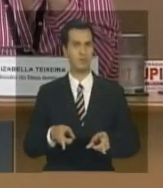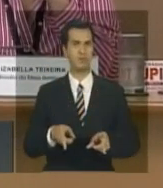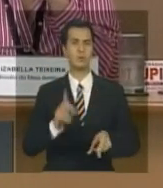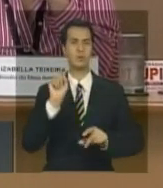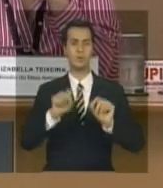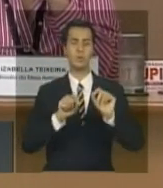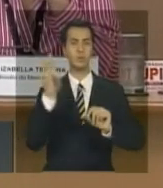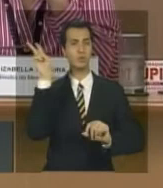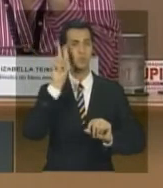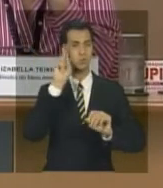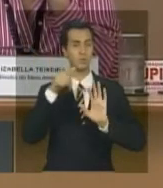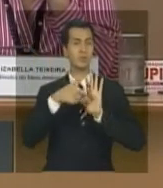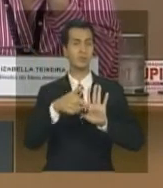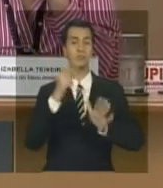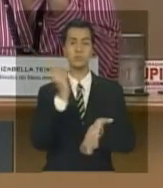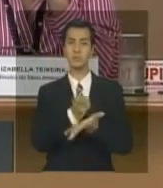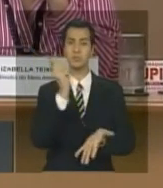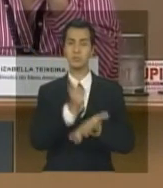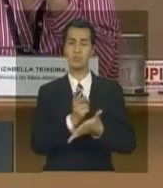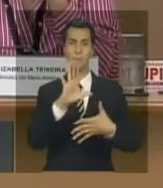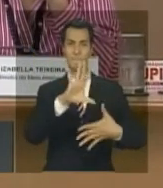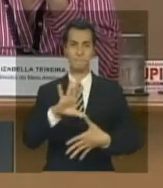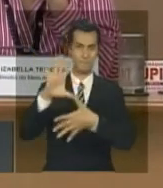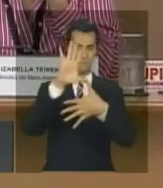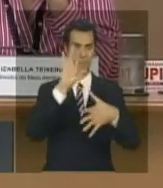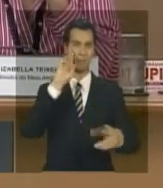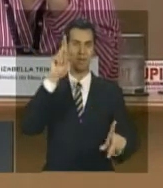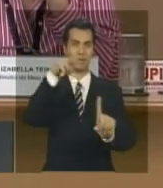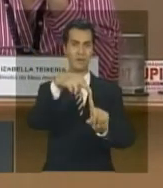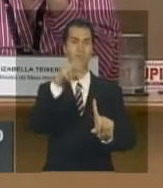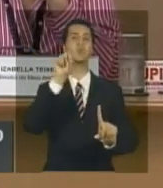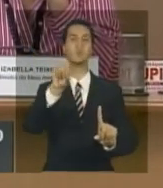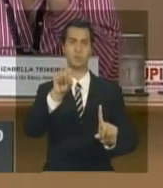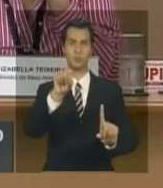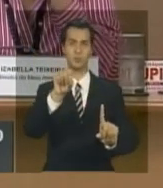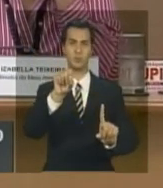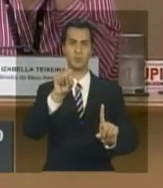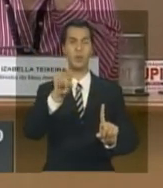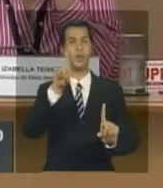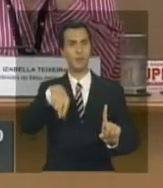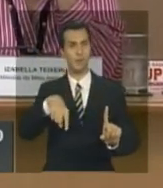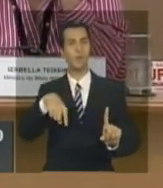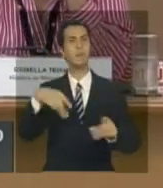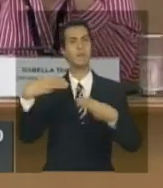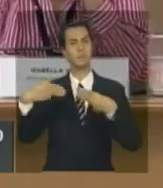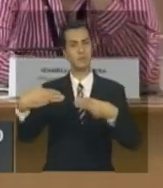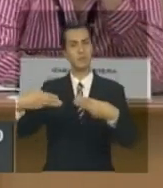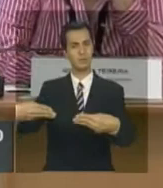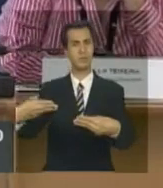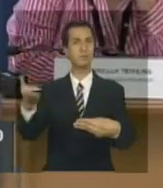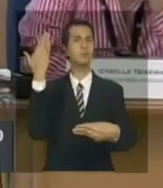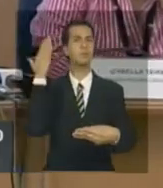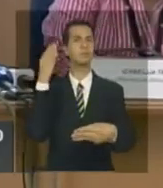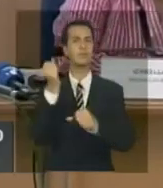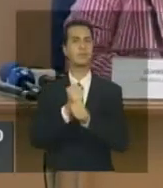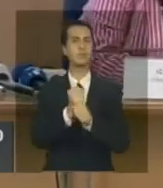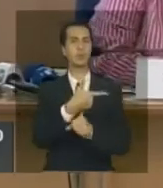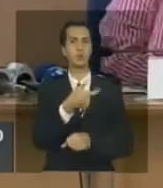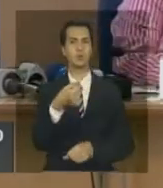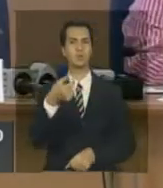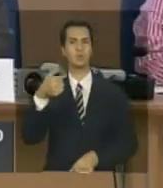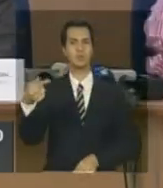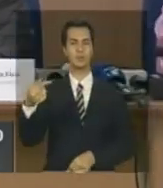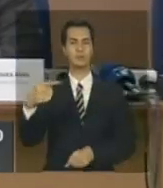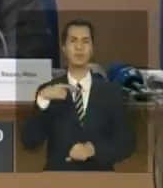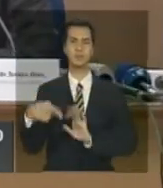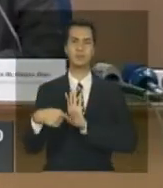referência que nós utilizamos em todo esse trabalho de monitoramento é o mapa que o Ministério divulgou em 2007, que é o mapa